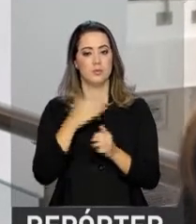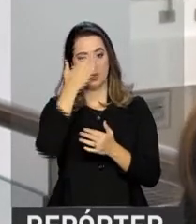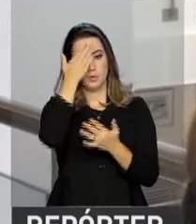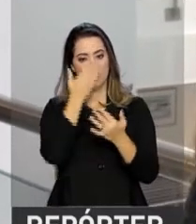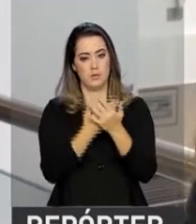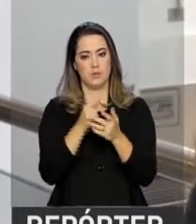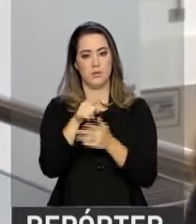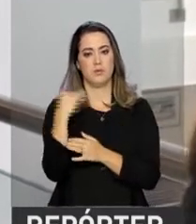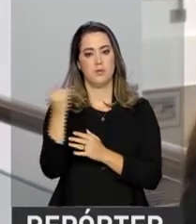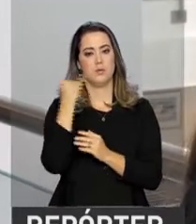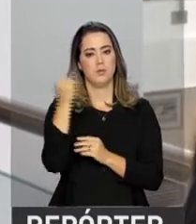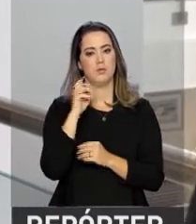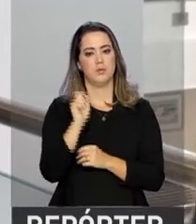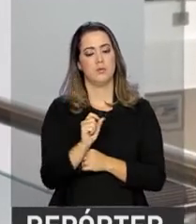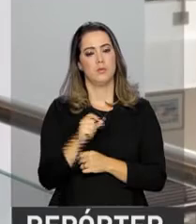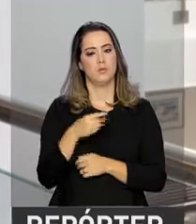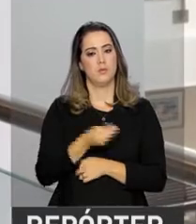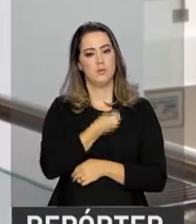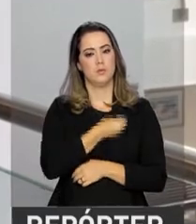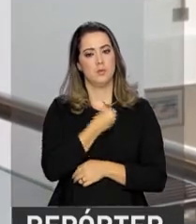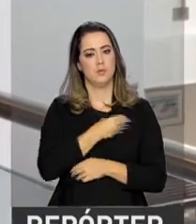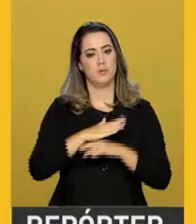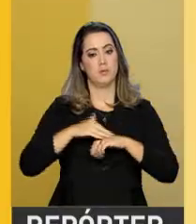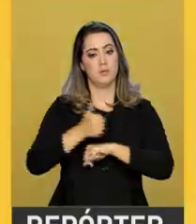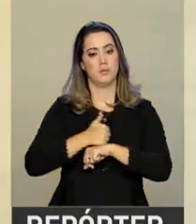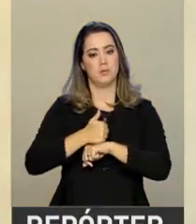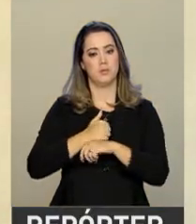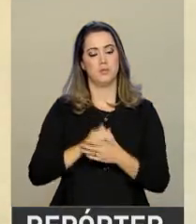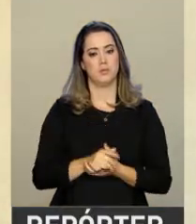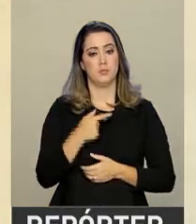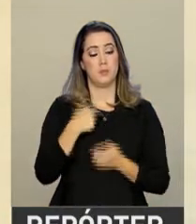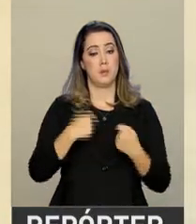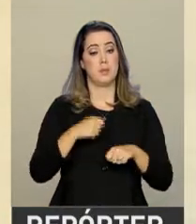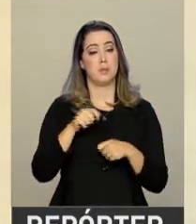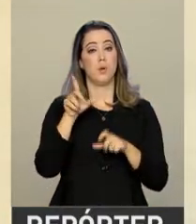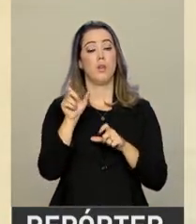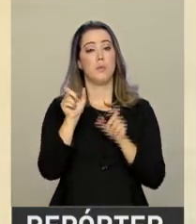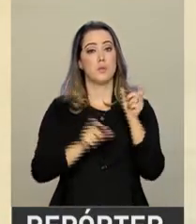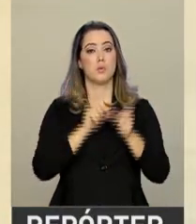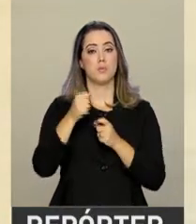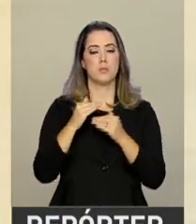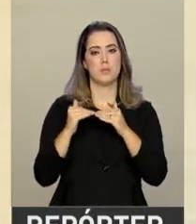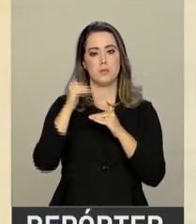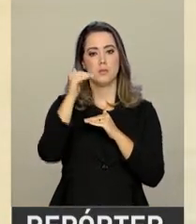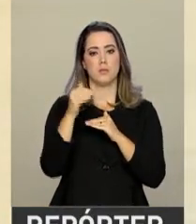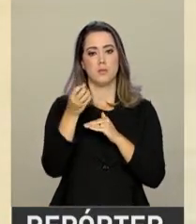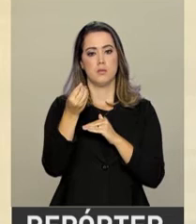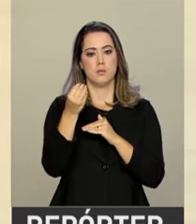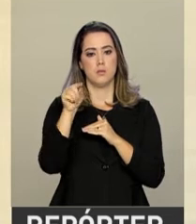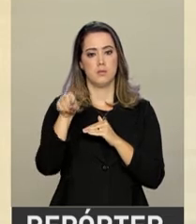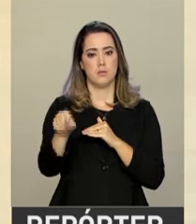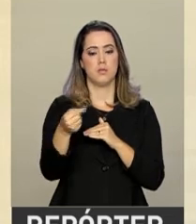que vai ser de suma importância para a minha vida profissional e acadêmica. Para participar, os selecionados tiveram que tirar nota superior a